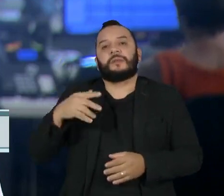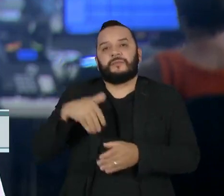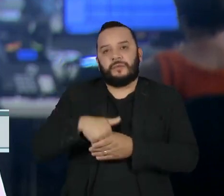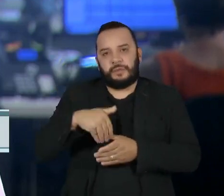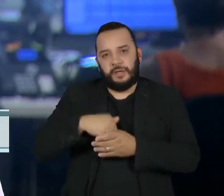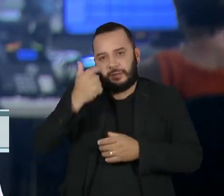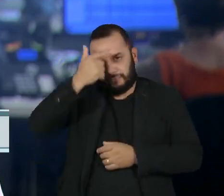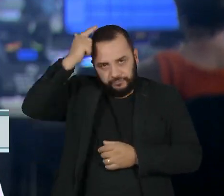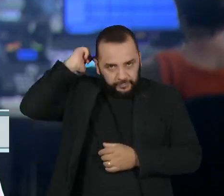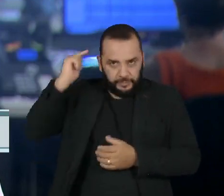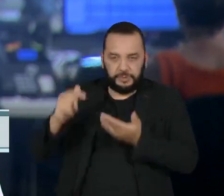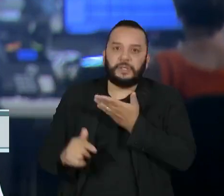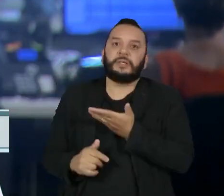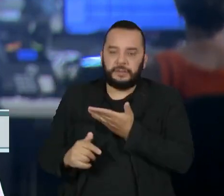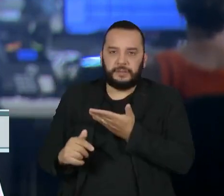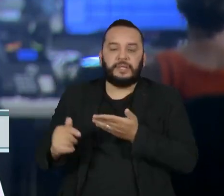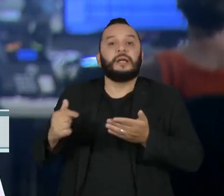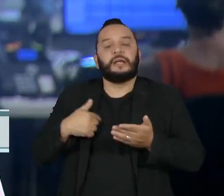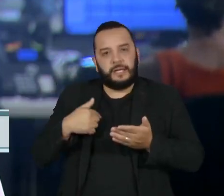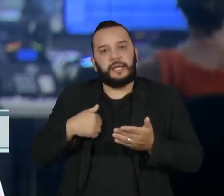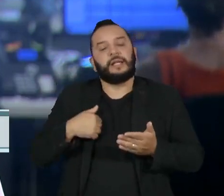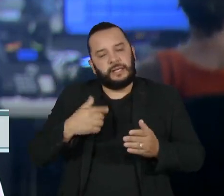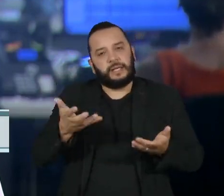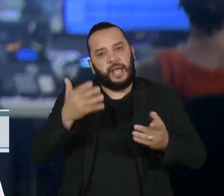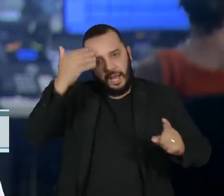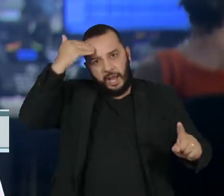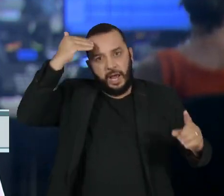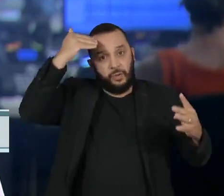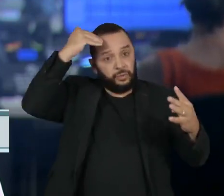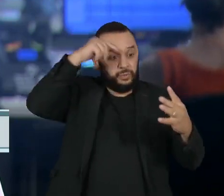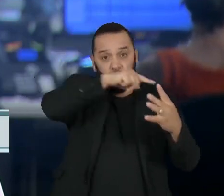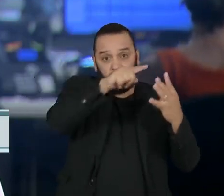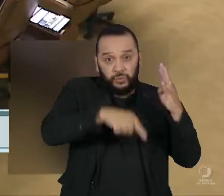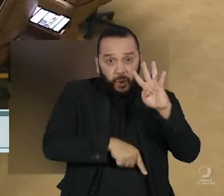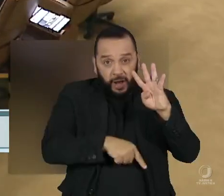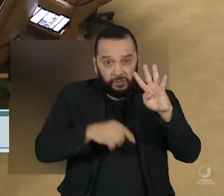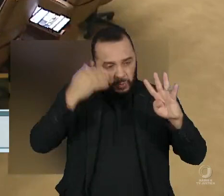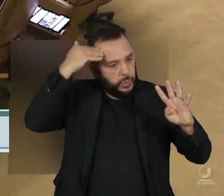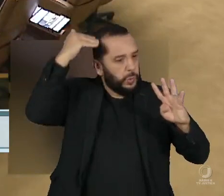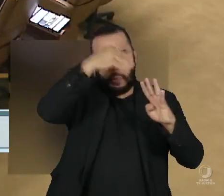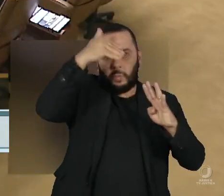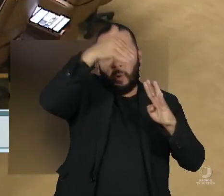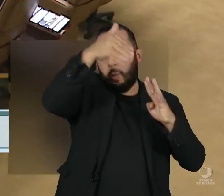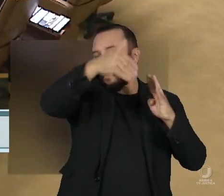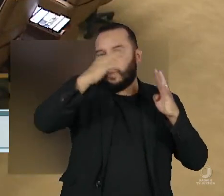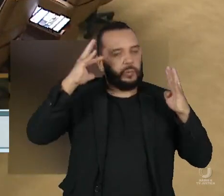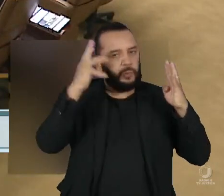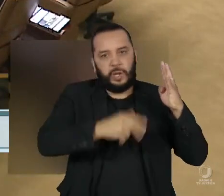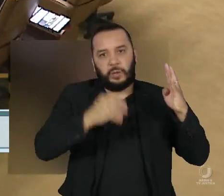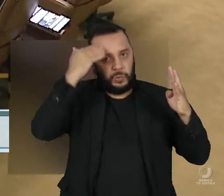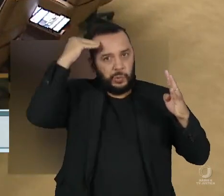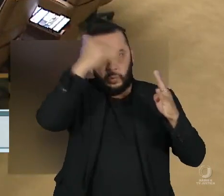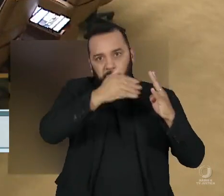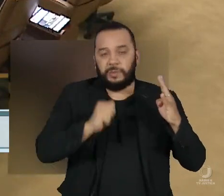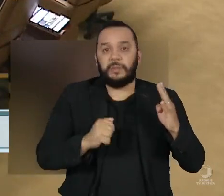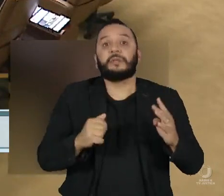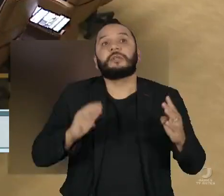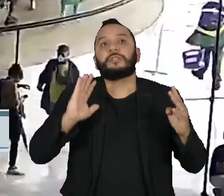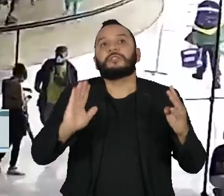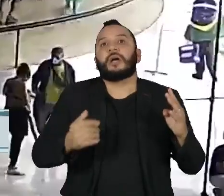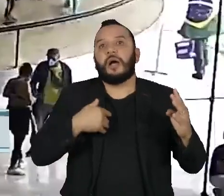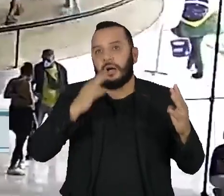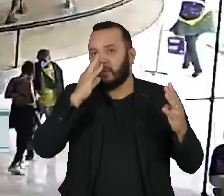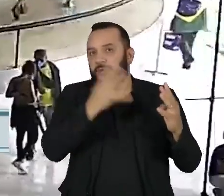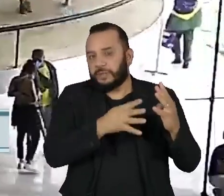ministro Alexandre de Moraes, que defendeu a condenação dos quatro réus. Os primeiros acusados julgados hoje são